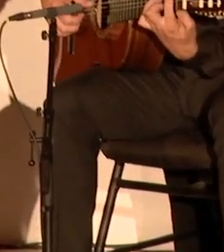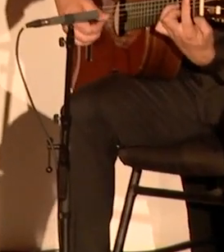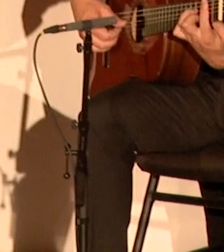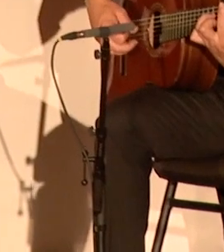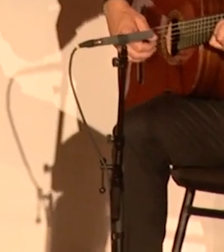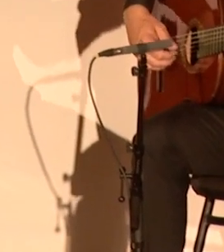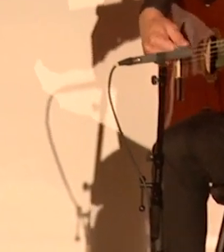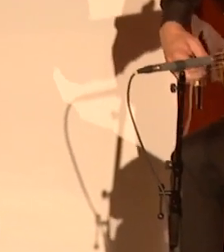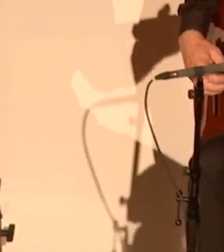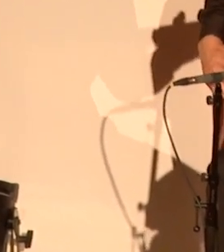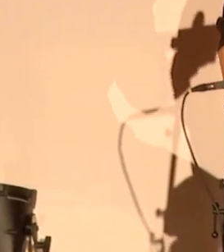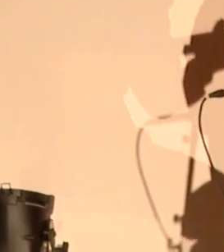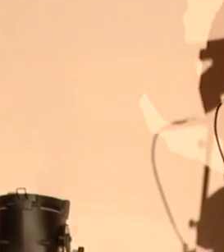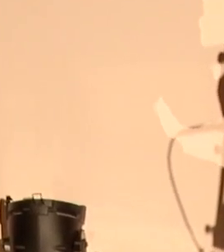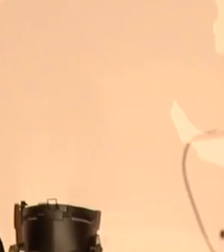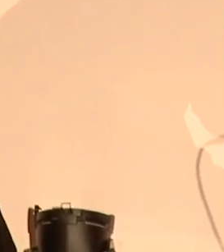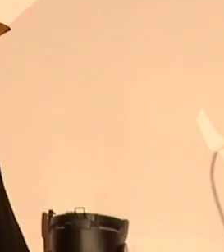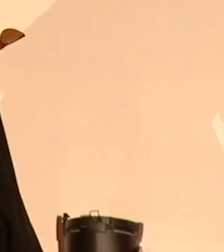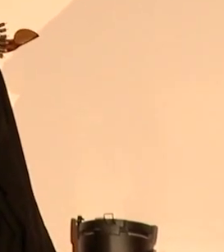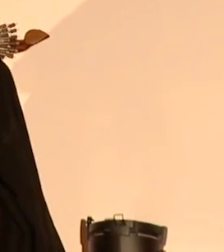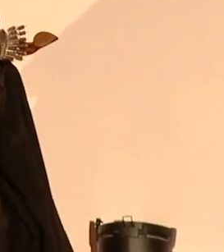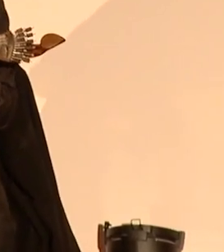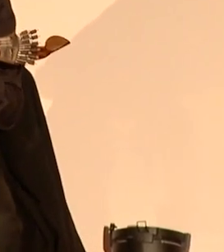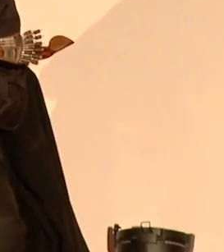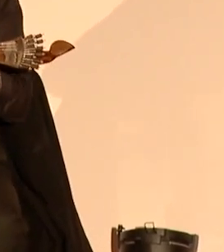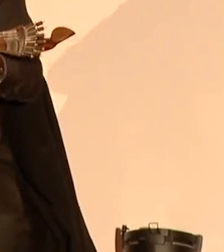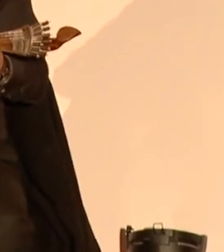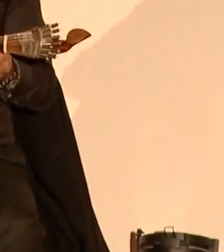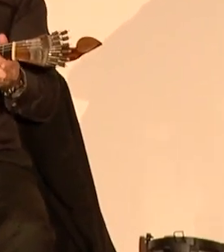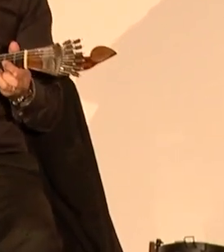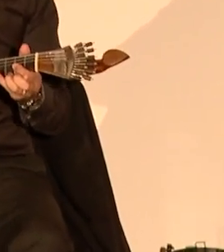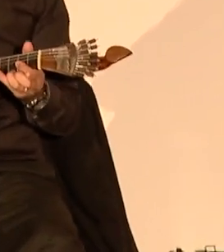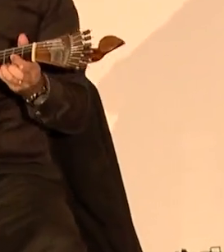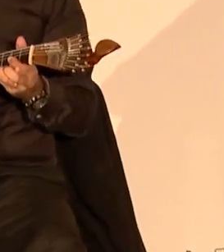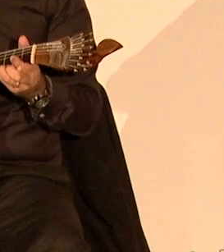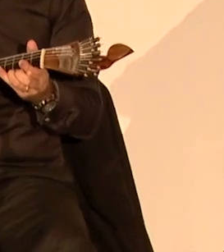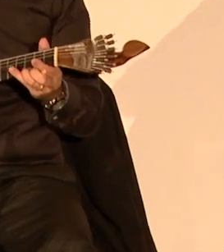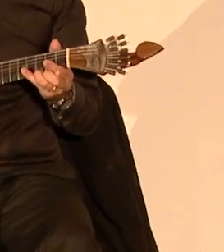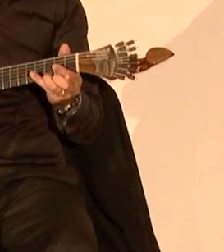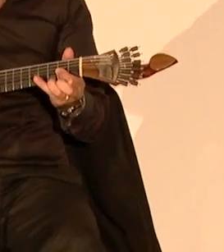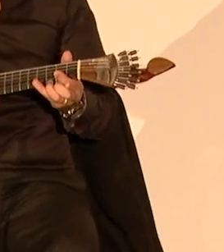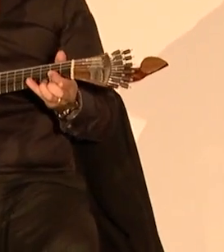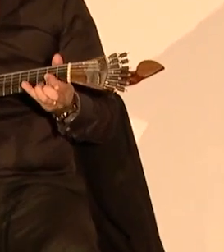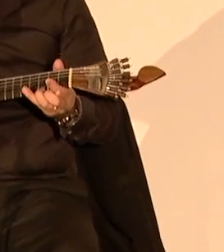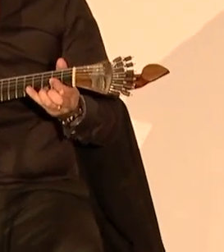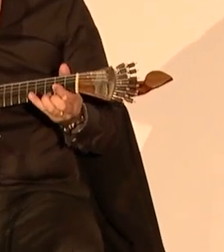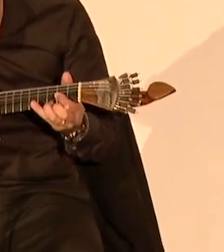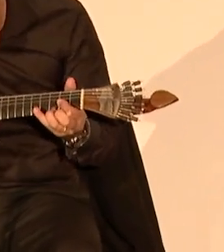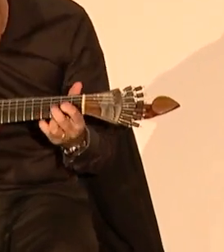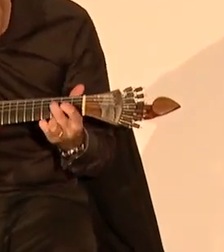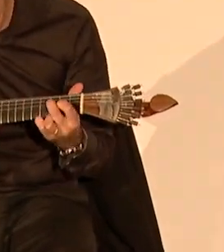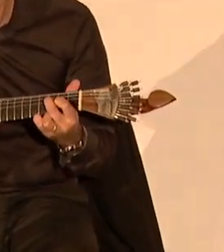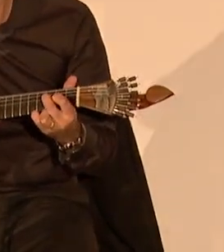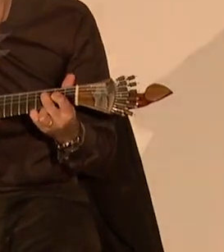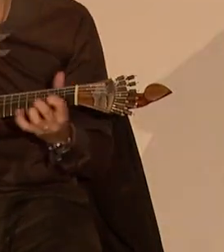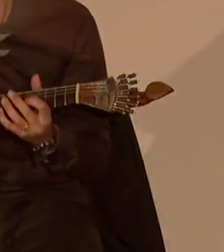Naquele lugar sem nada, uma glória vindo Uma luta luta